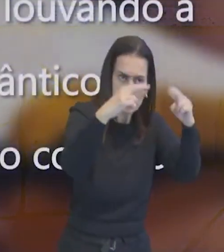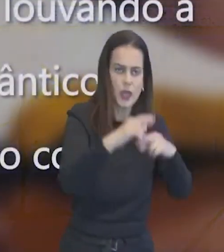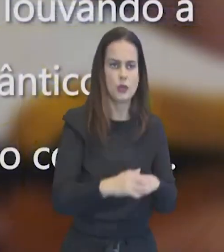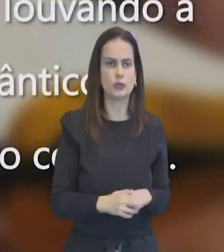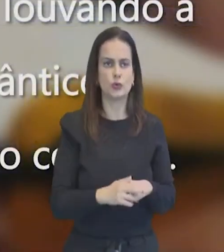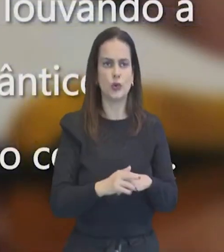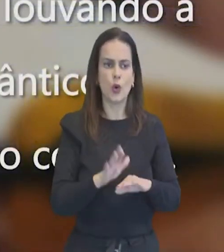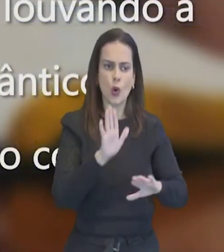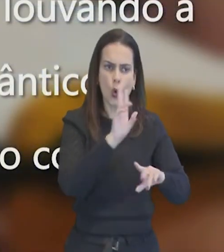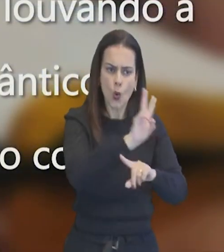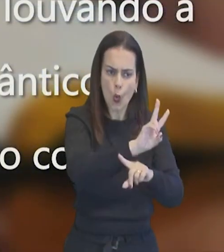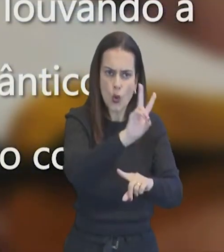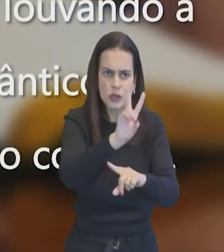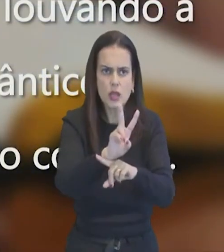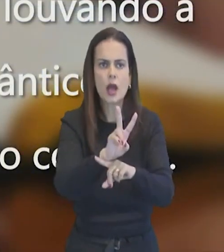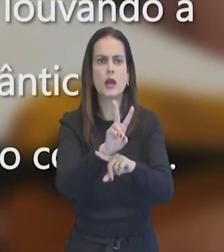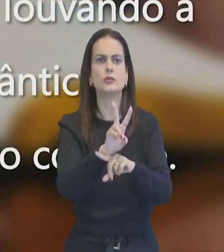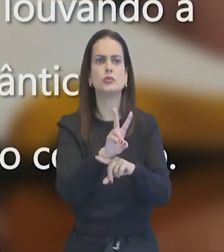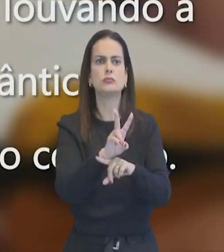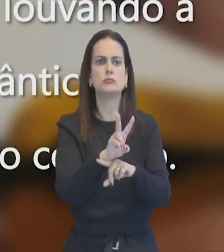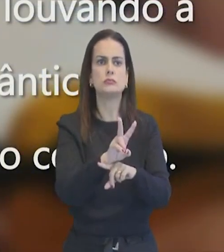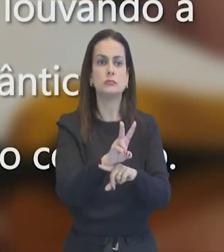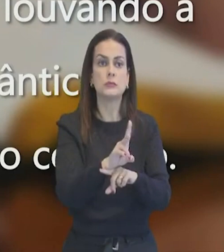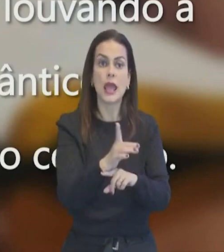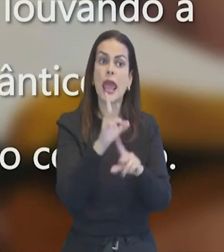com bom senso, ensinar, é um dom,